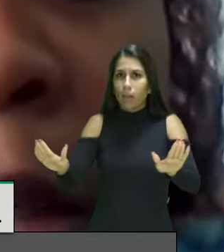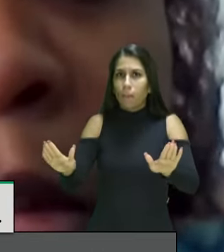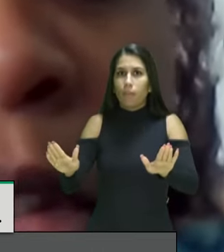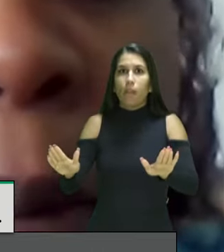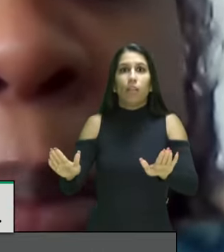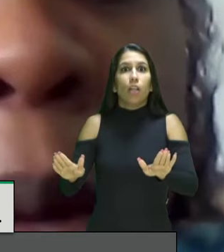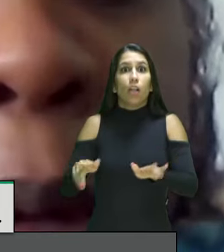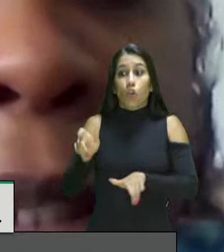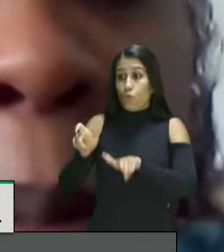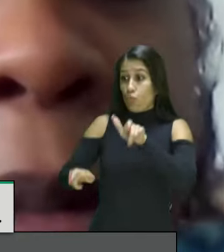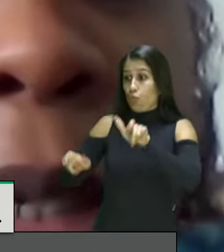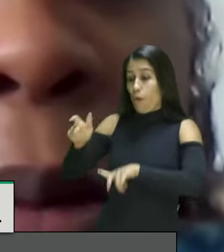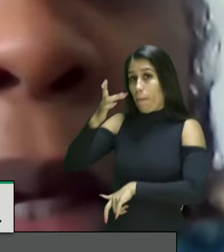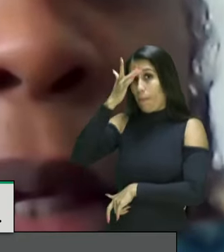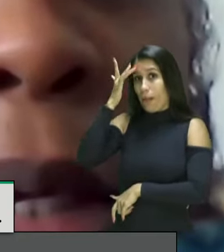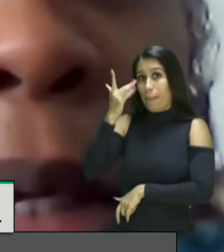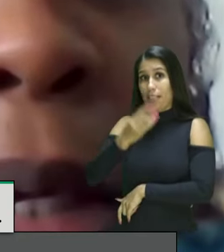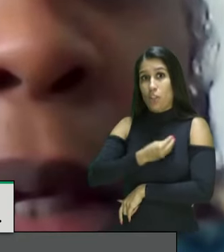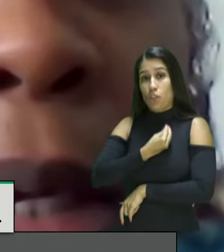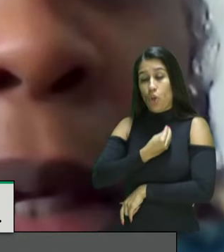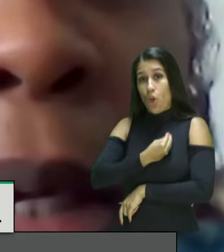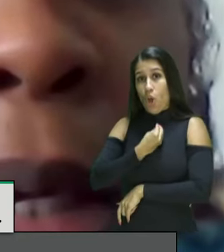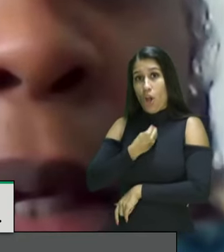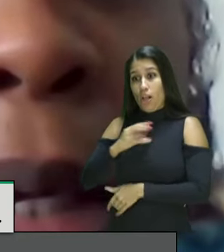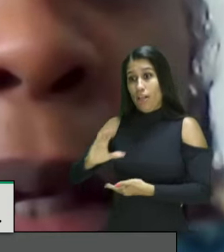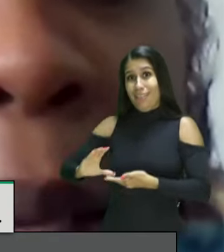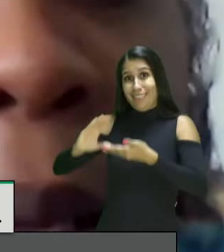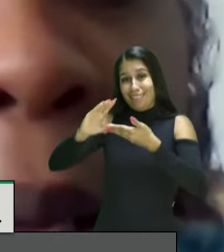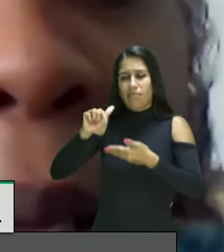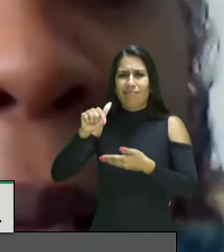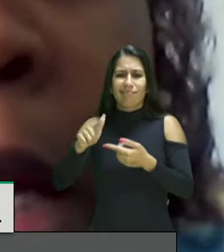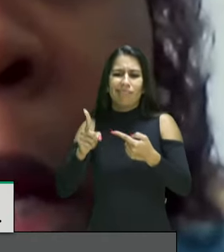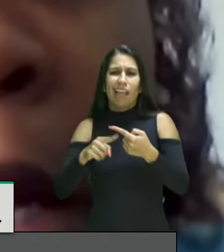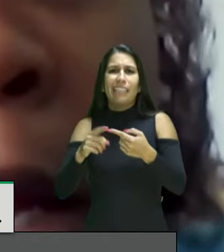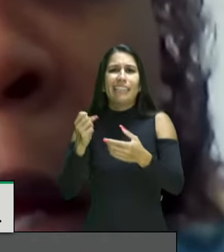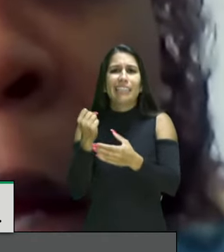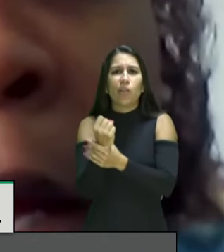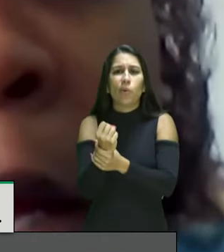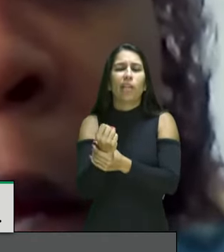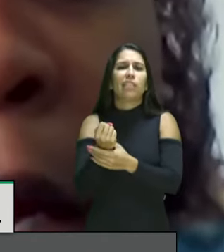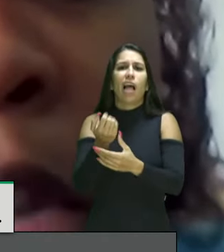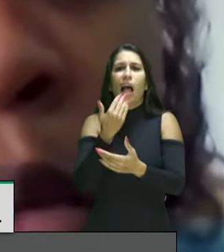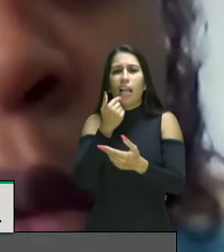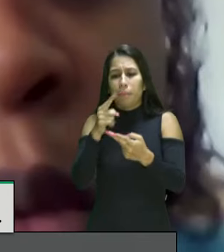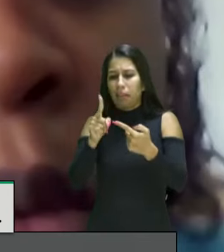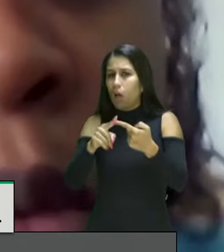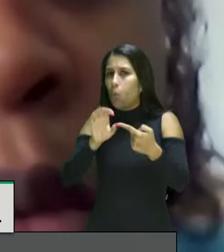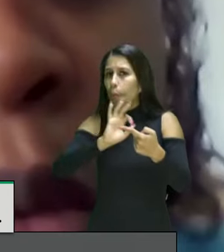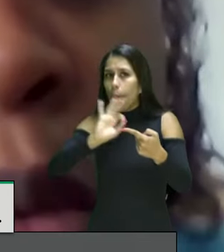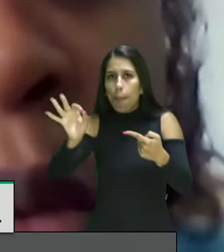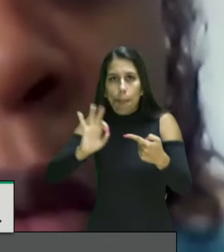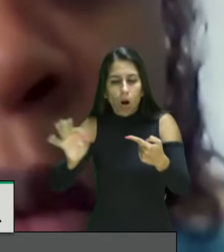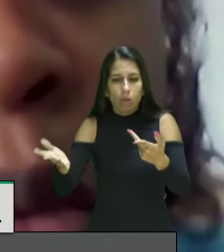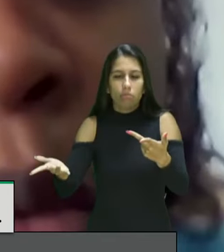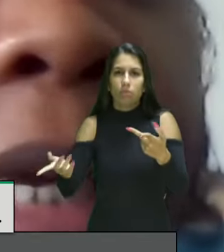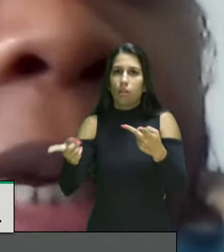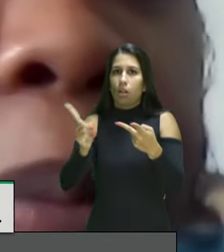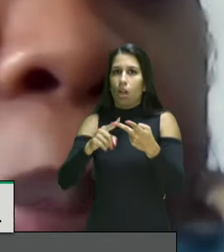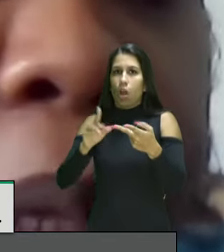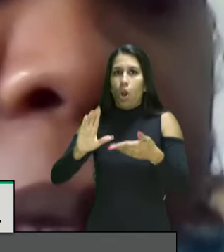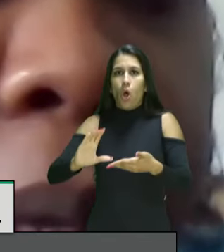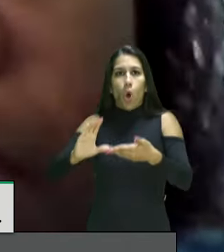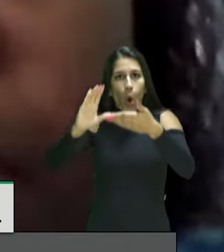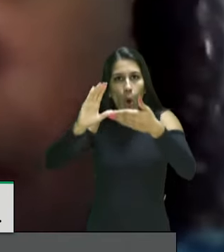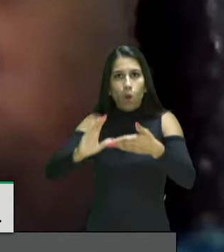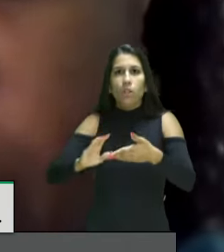conselheiros por exemplo segurança alimentar não existe mais as condições do conselho